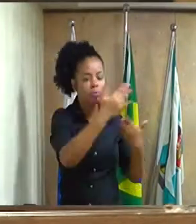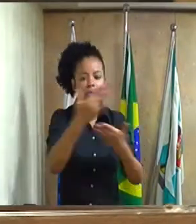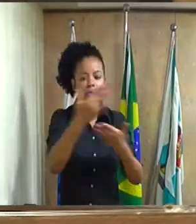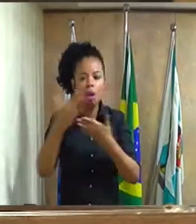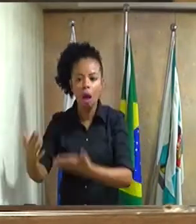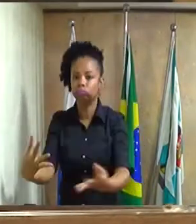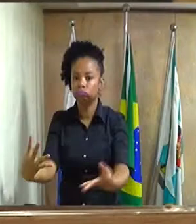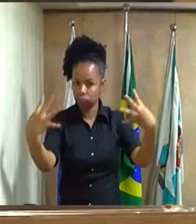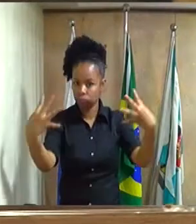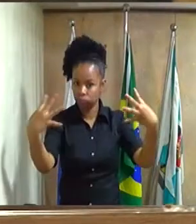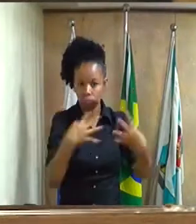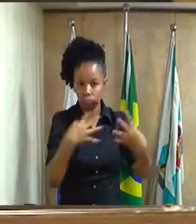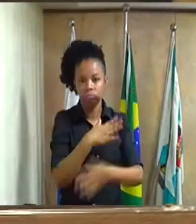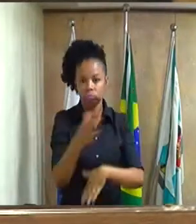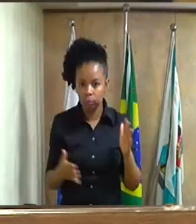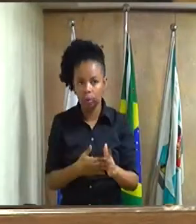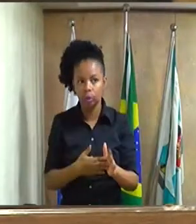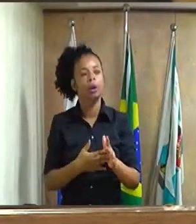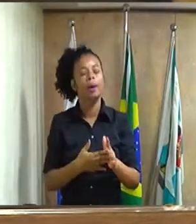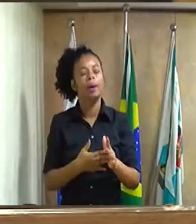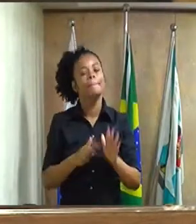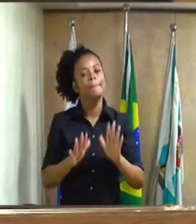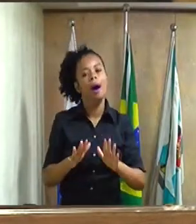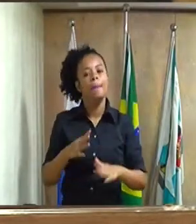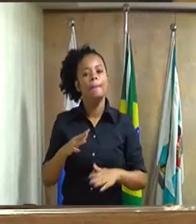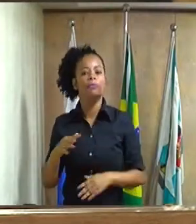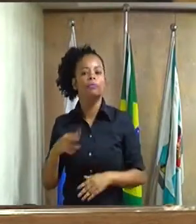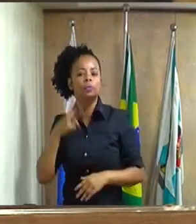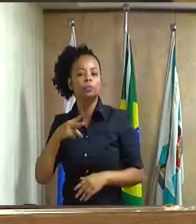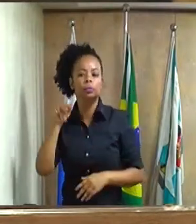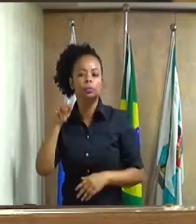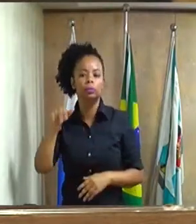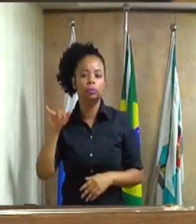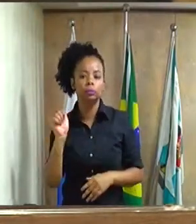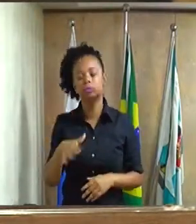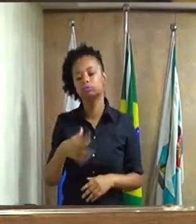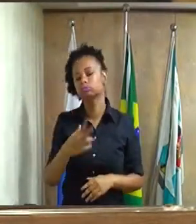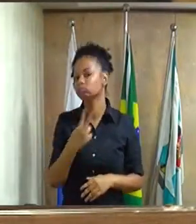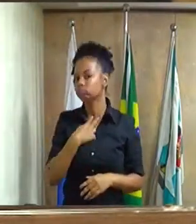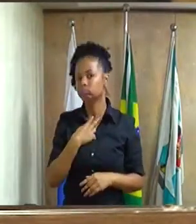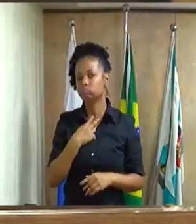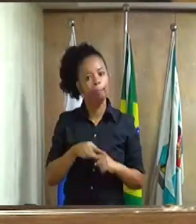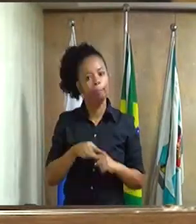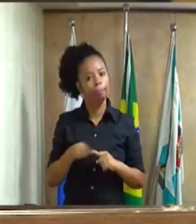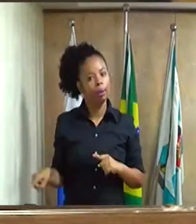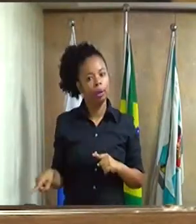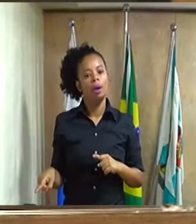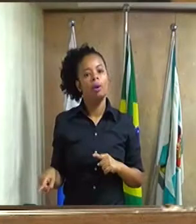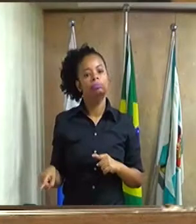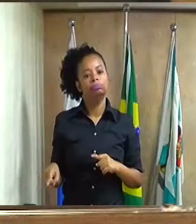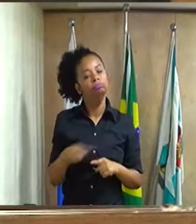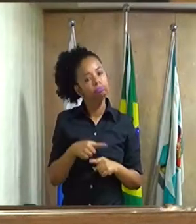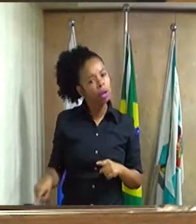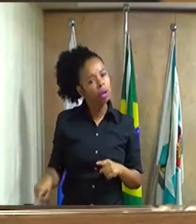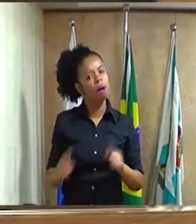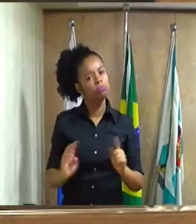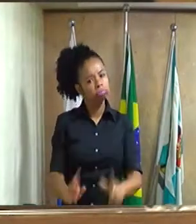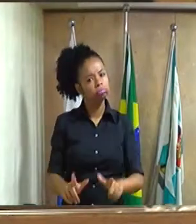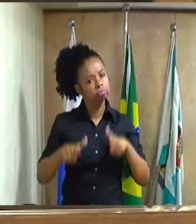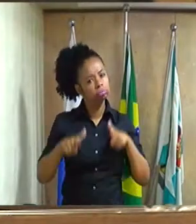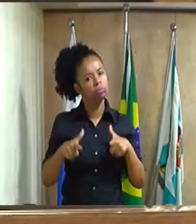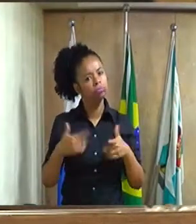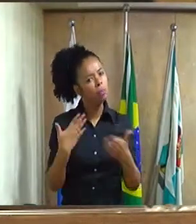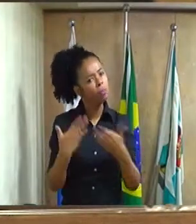todos. E, Ivan, é inadmissível ações como essa dentro do nosso governo,